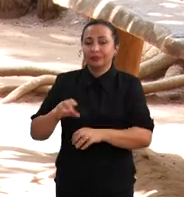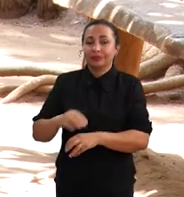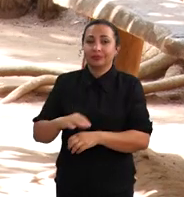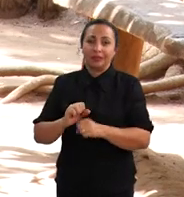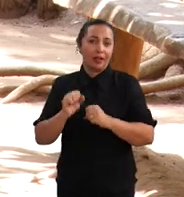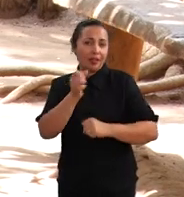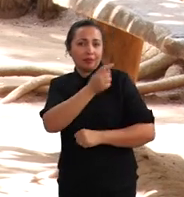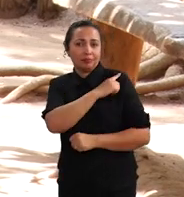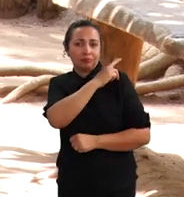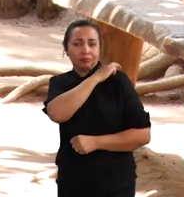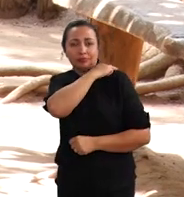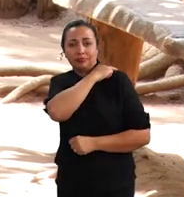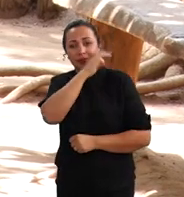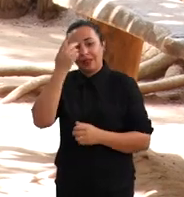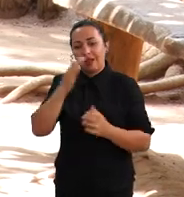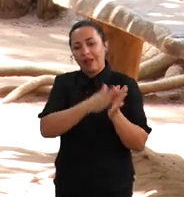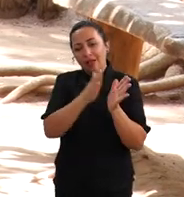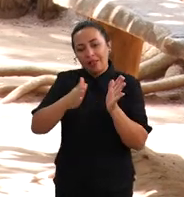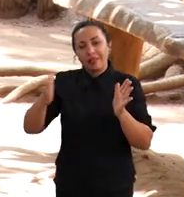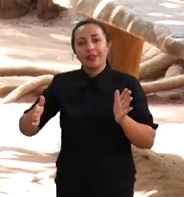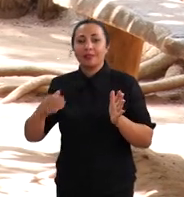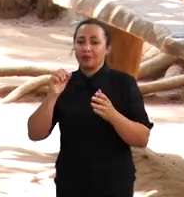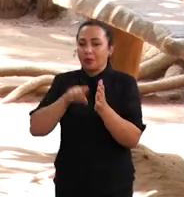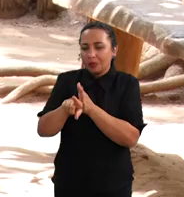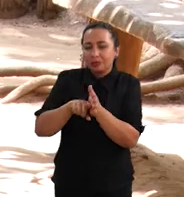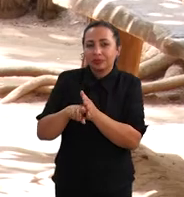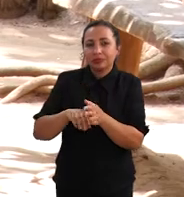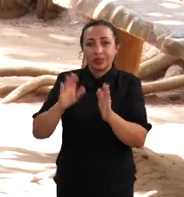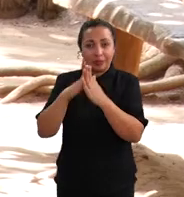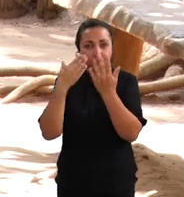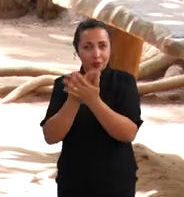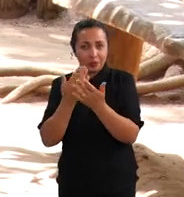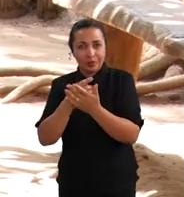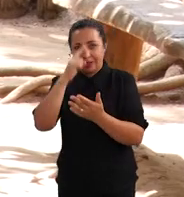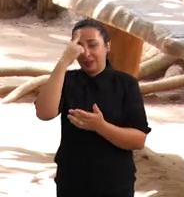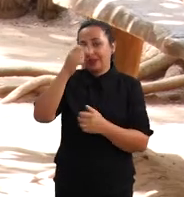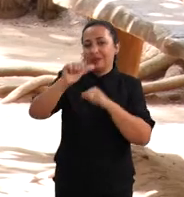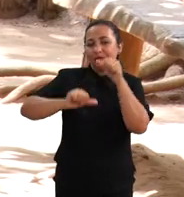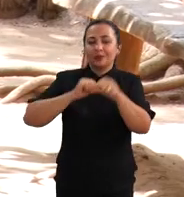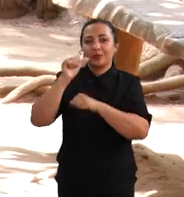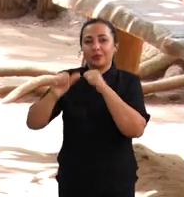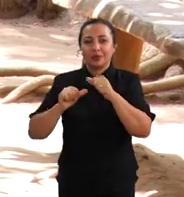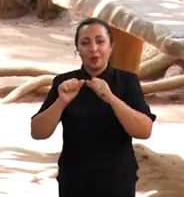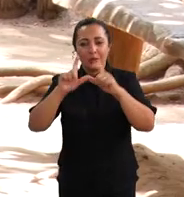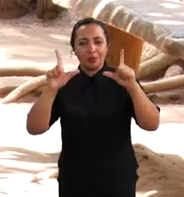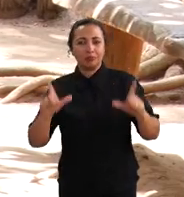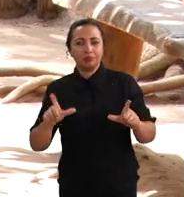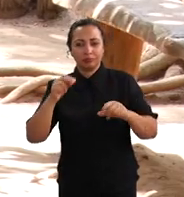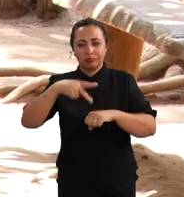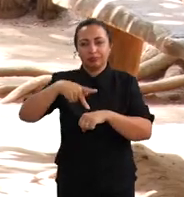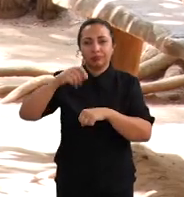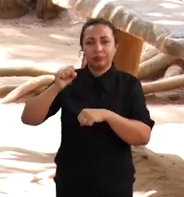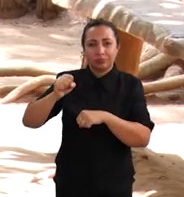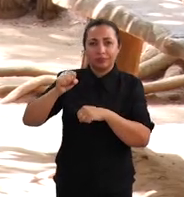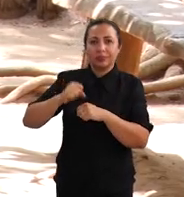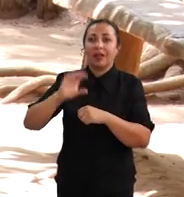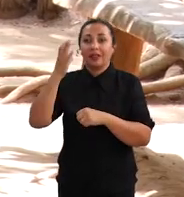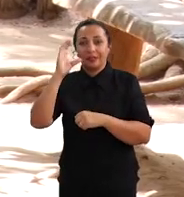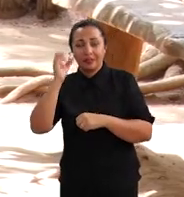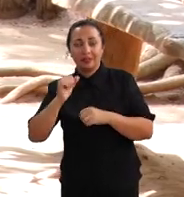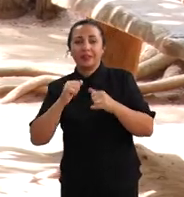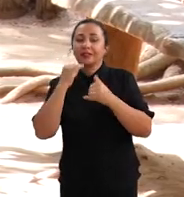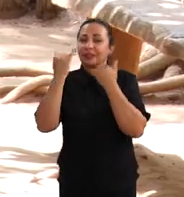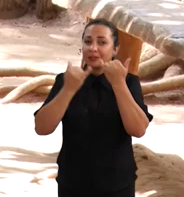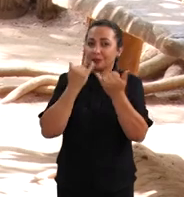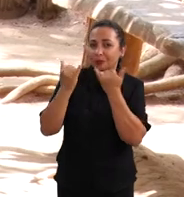fundamental as etapas de uma pesquisa escolar de forma lúdica. A ideia foi desenvolvida no programa de pós-graduação em